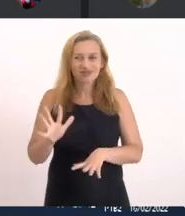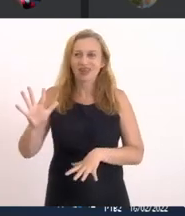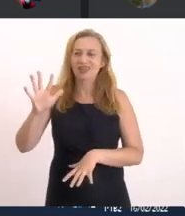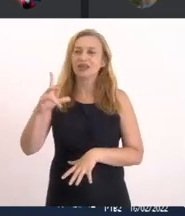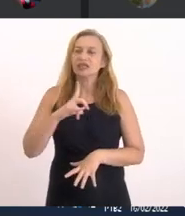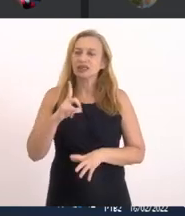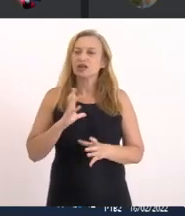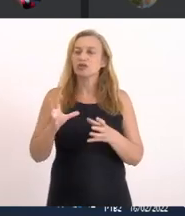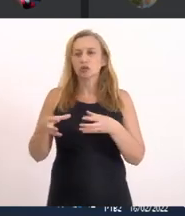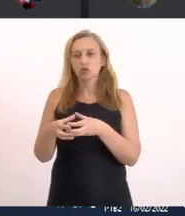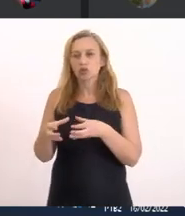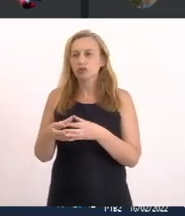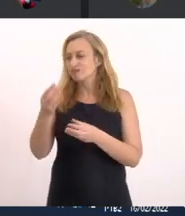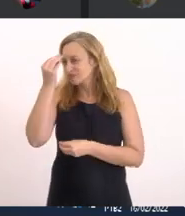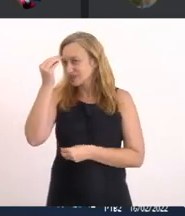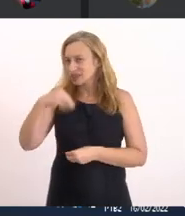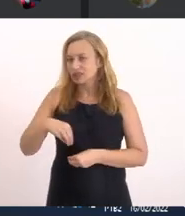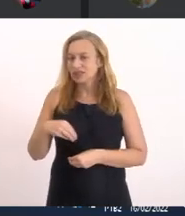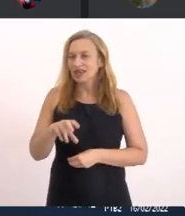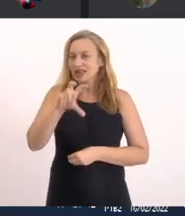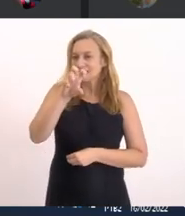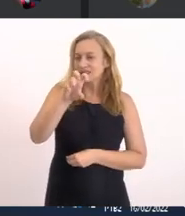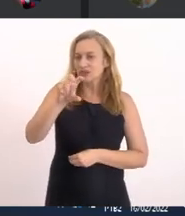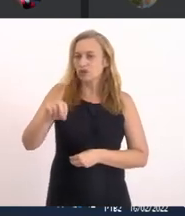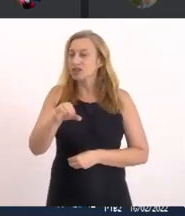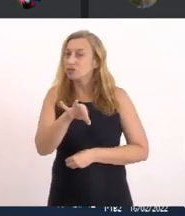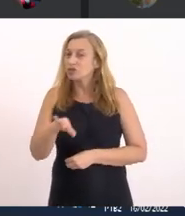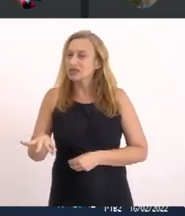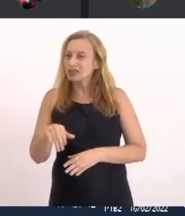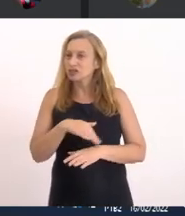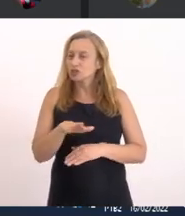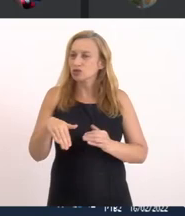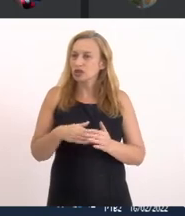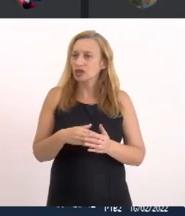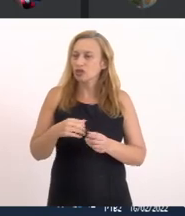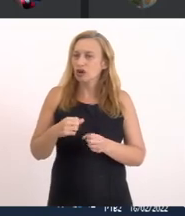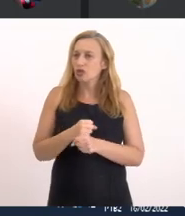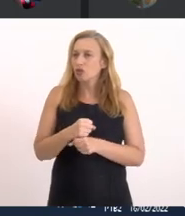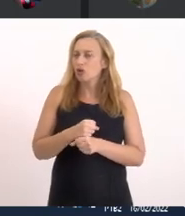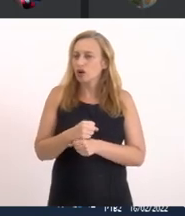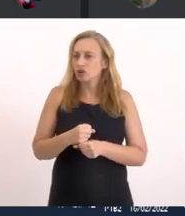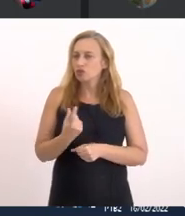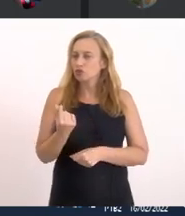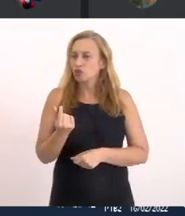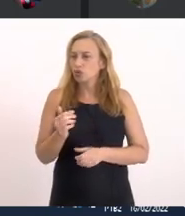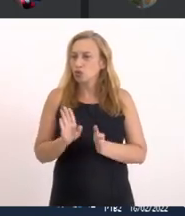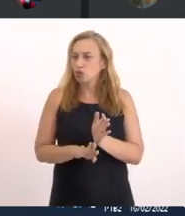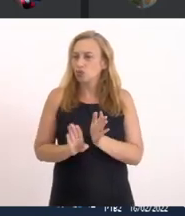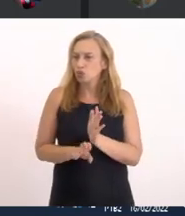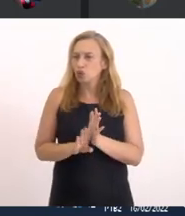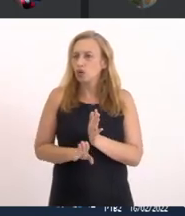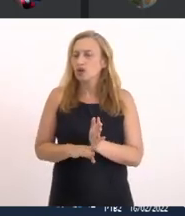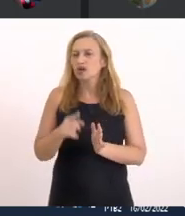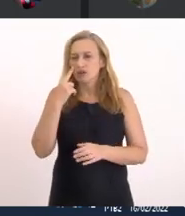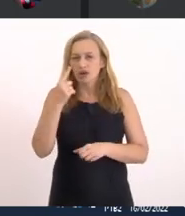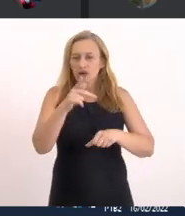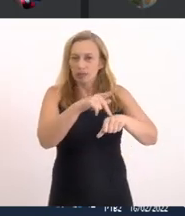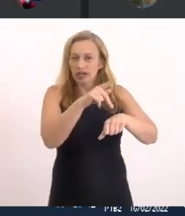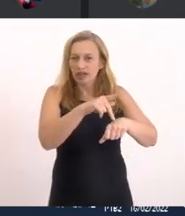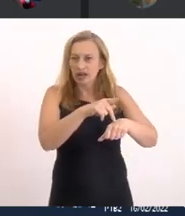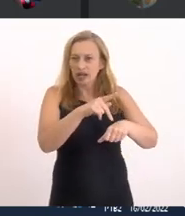desistiu Porque chega a ser De 50% Do custo total Ao ano Você imaginar Que vai botar As pedras lá